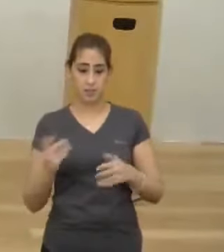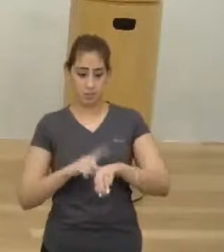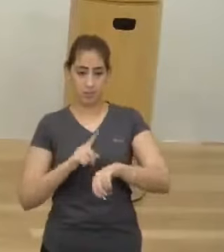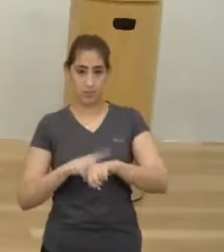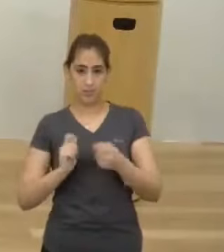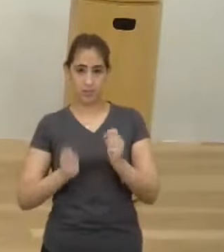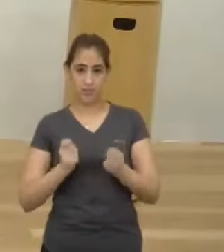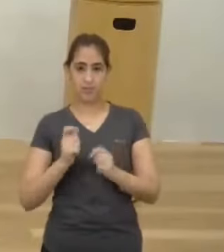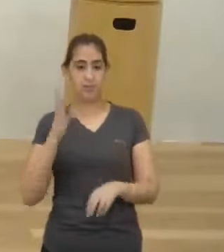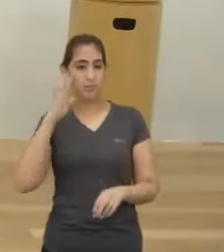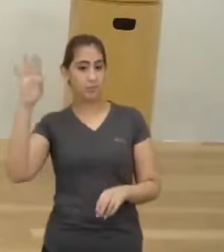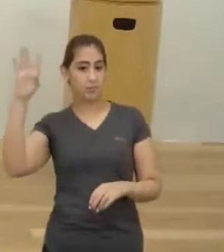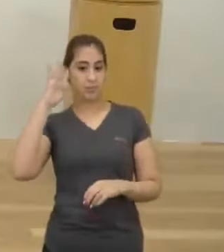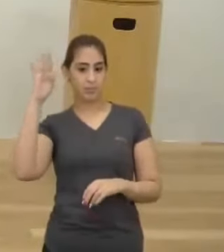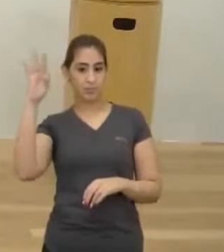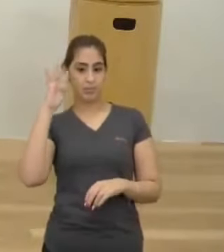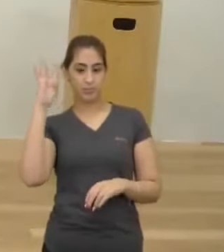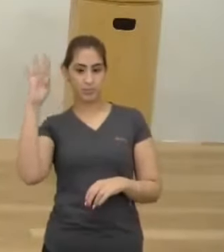Cabeção